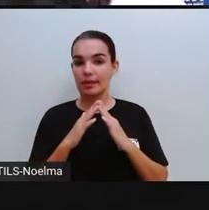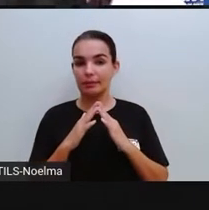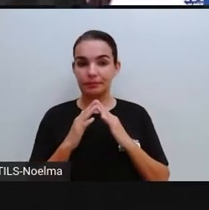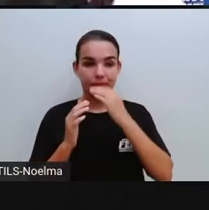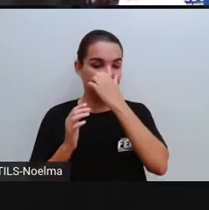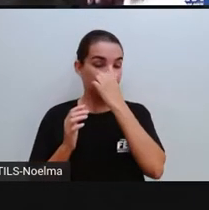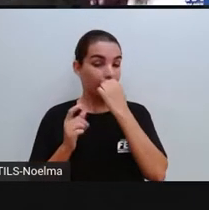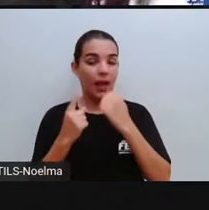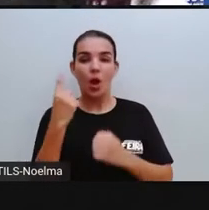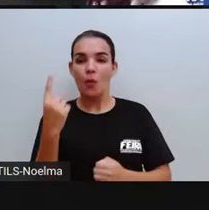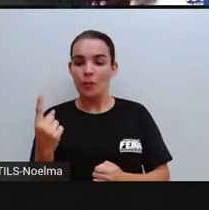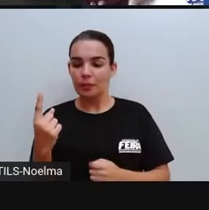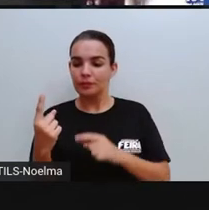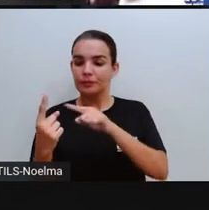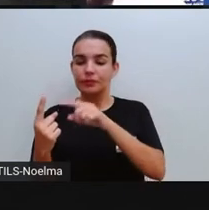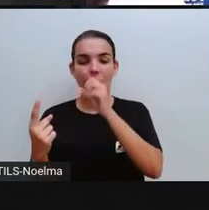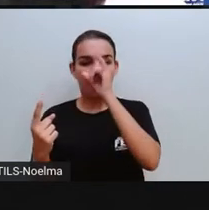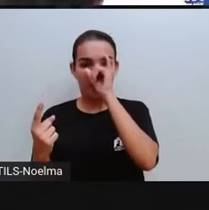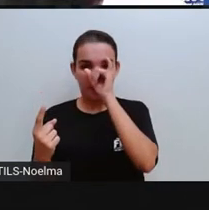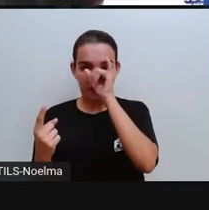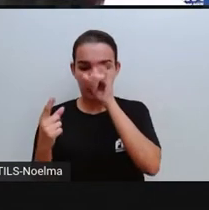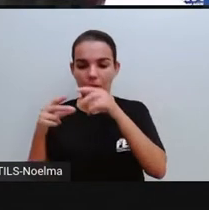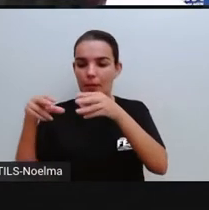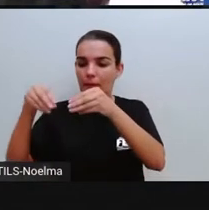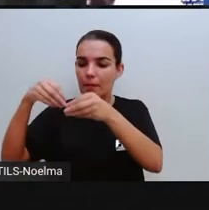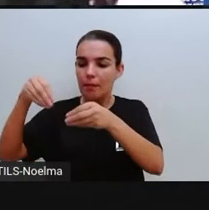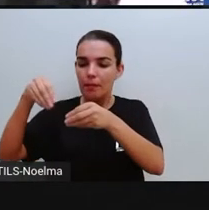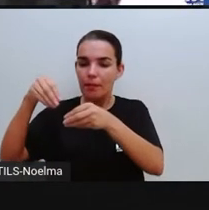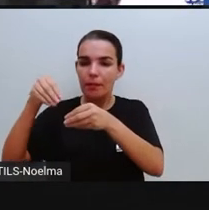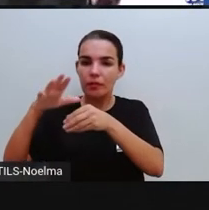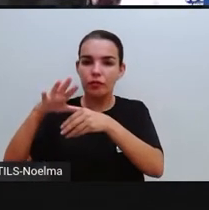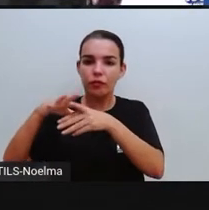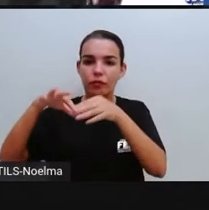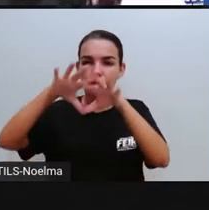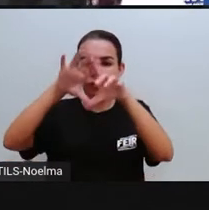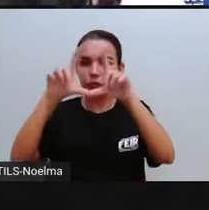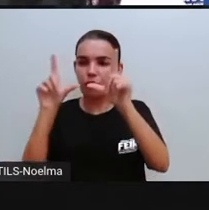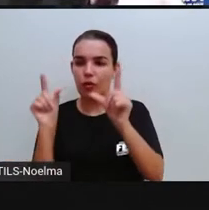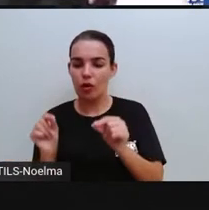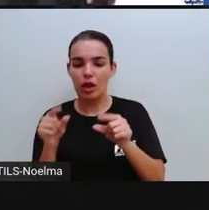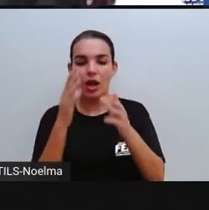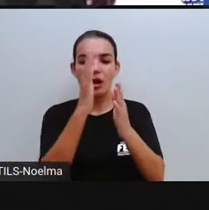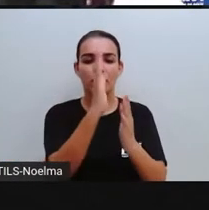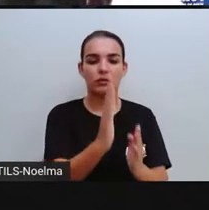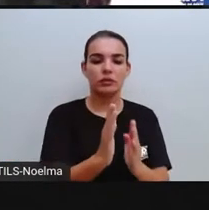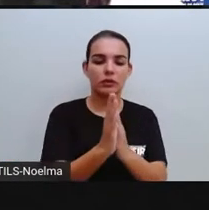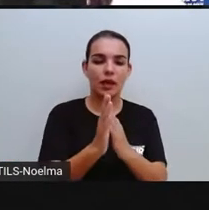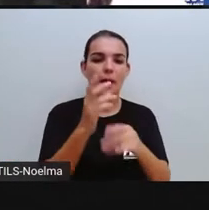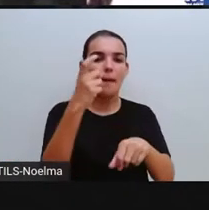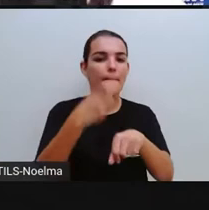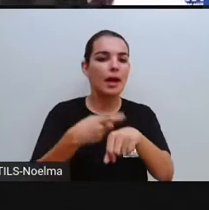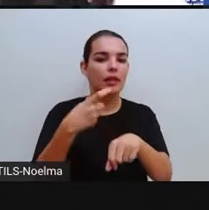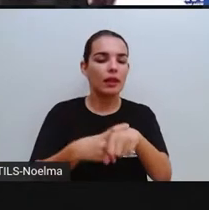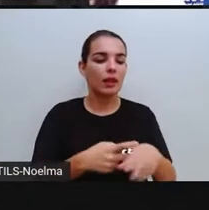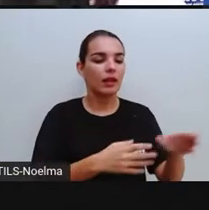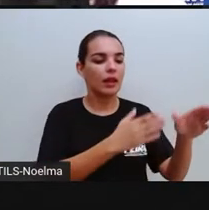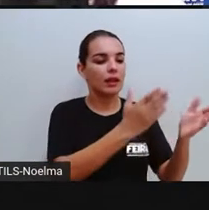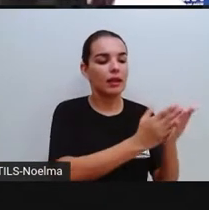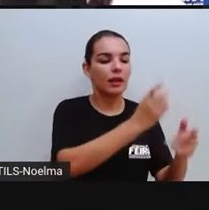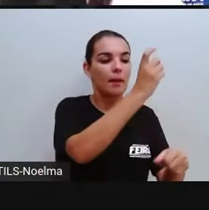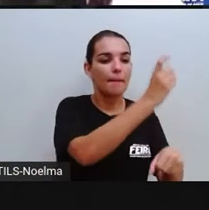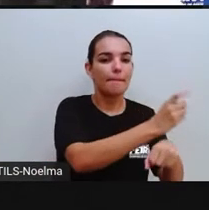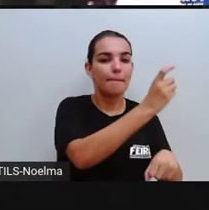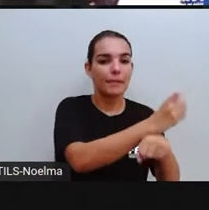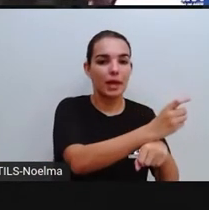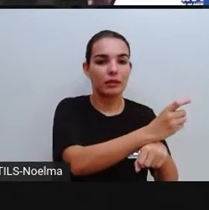Um escolheu a palha, o outro escolheu a madeira e o outro escolheu pedras ou tijolos, né? E antes de sair de